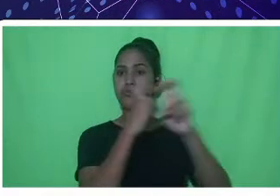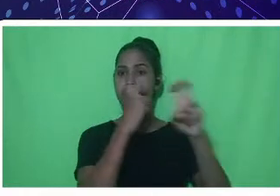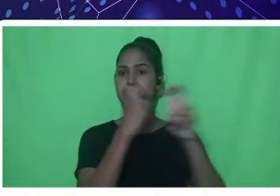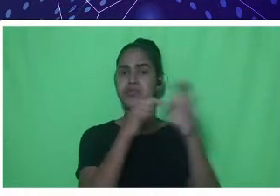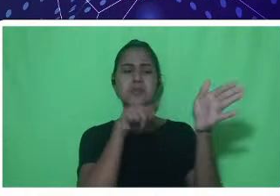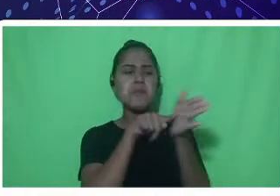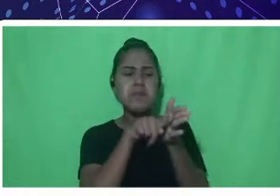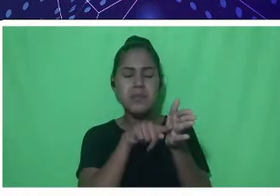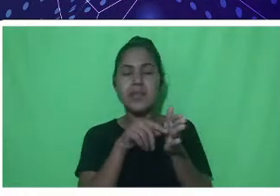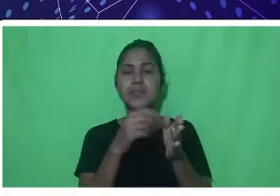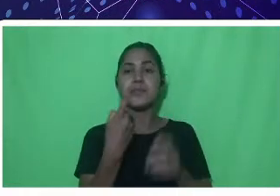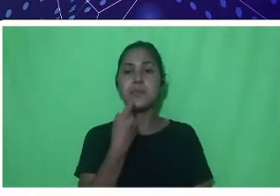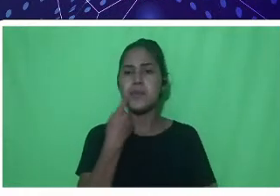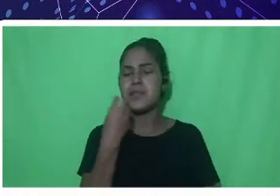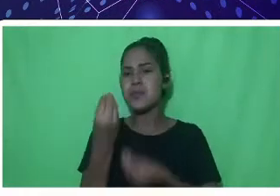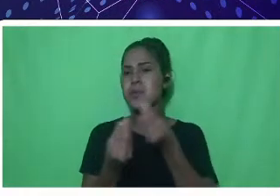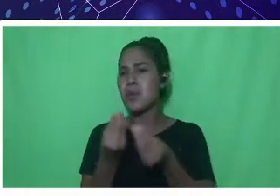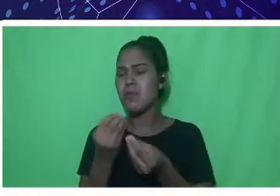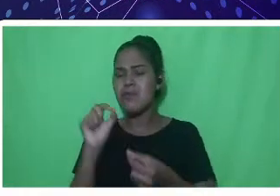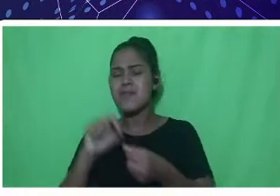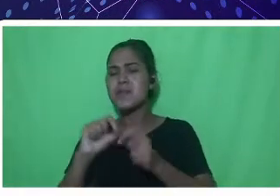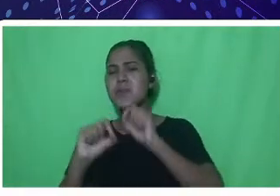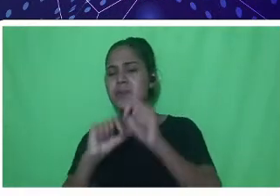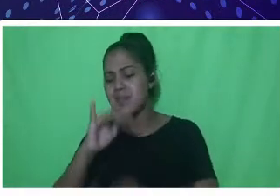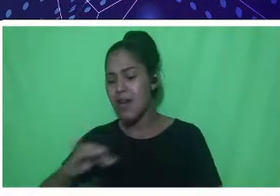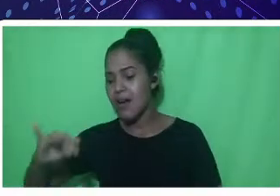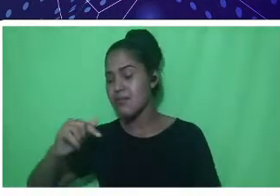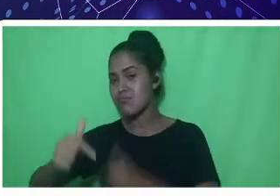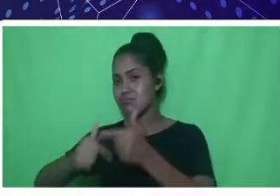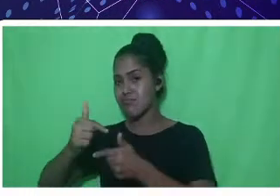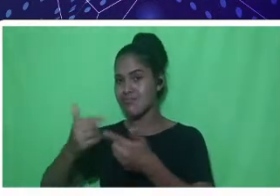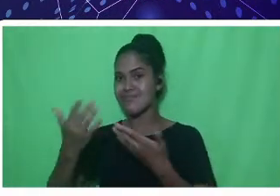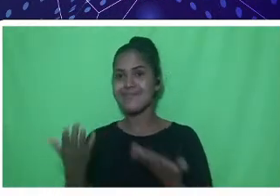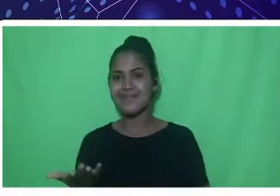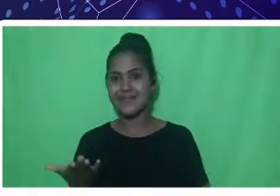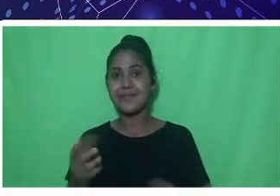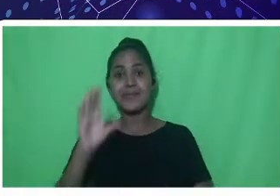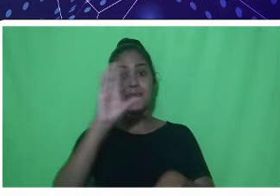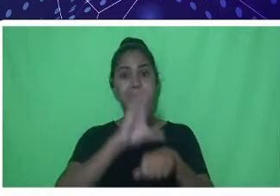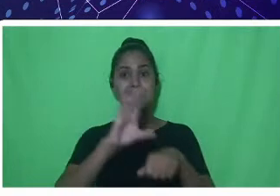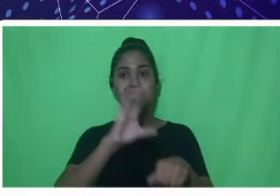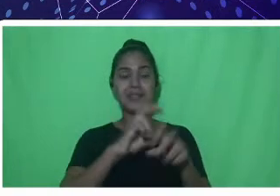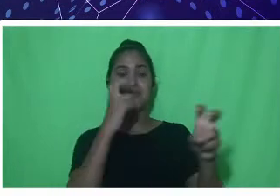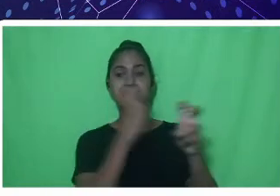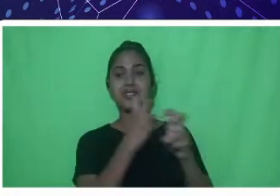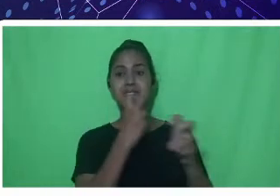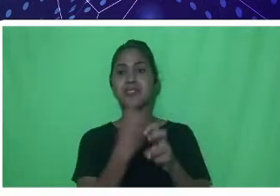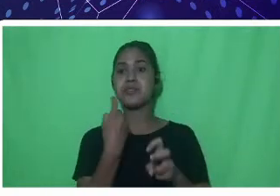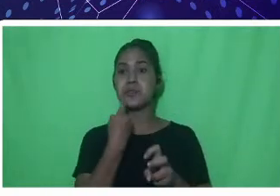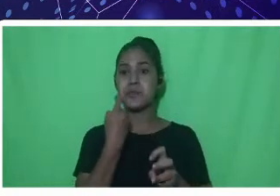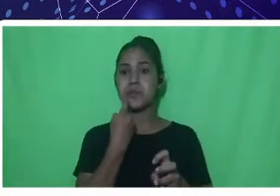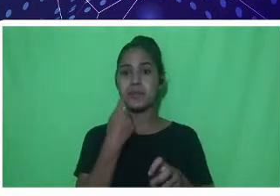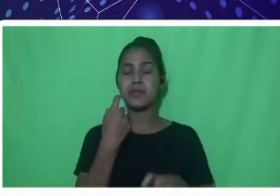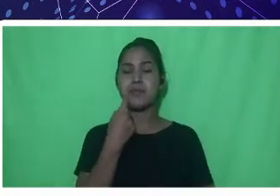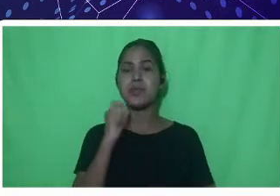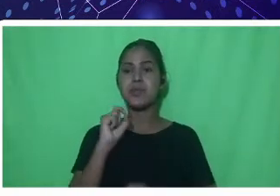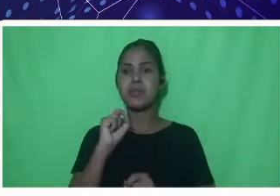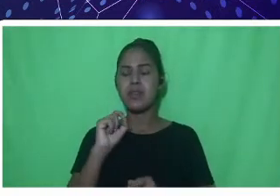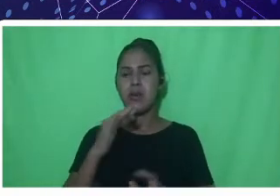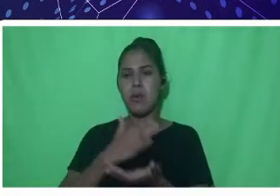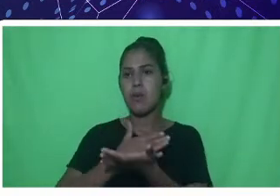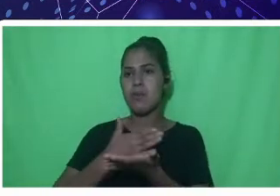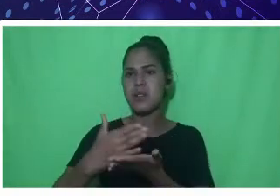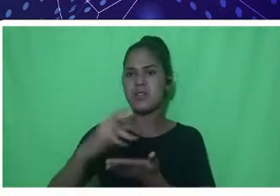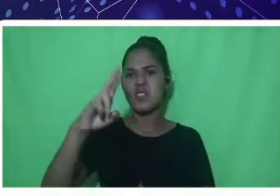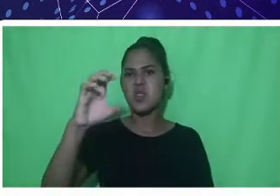área ele atua. Então, o curso de Engenharia de Pesca surgiu recentemente, tem pouco mais de 50 anos, 51